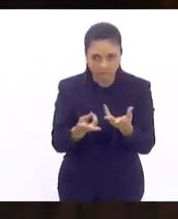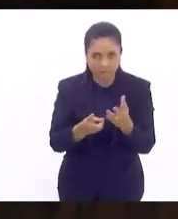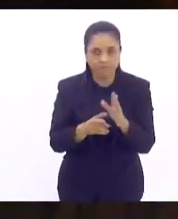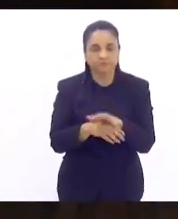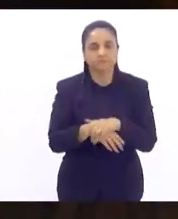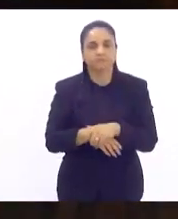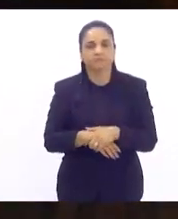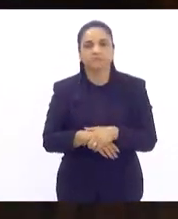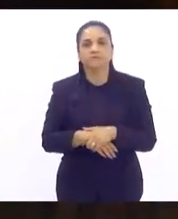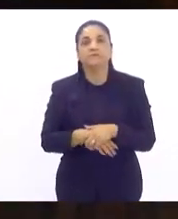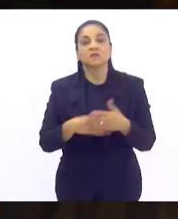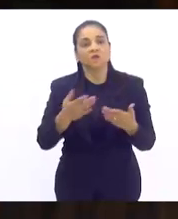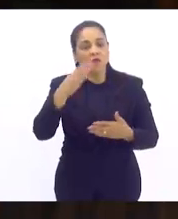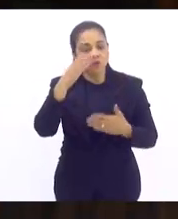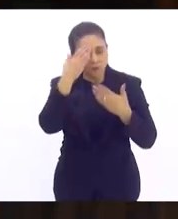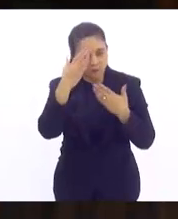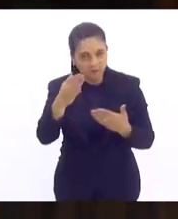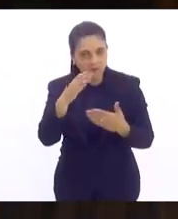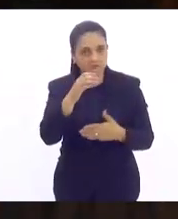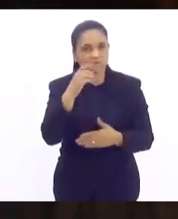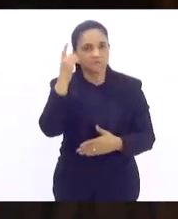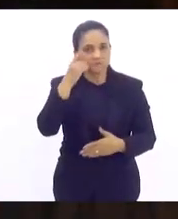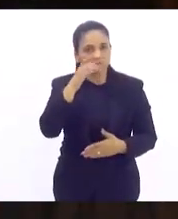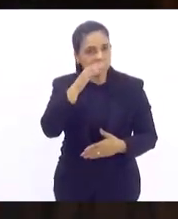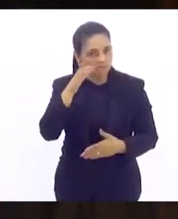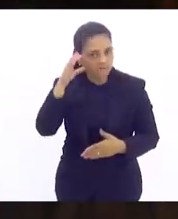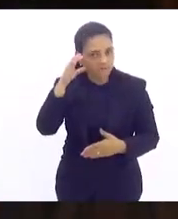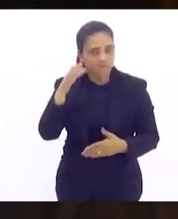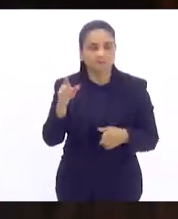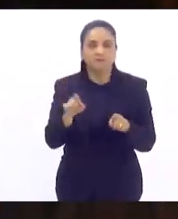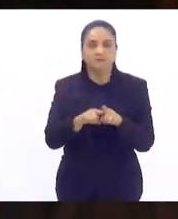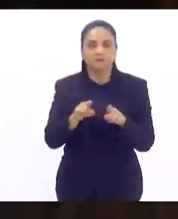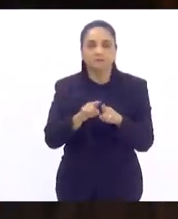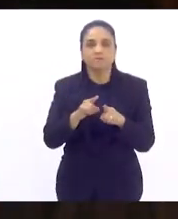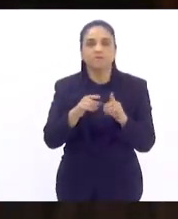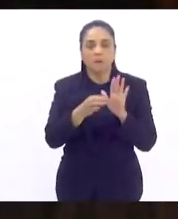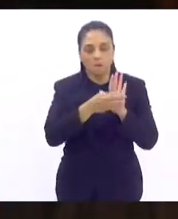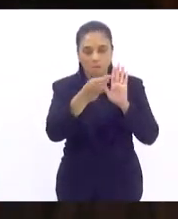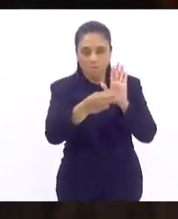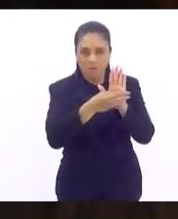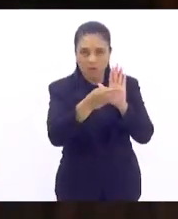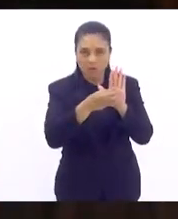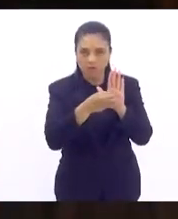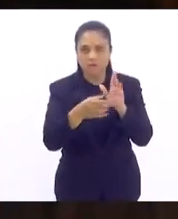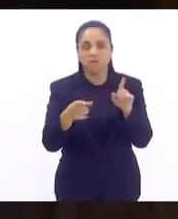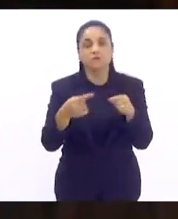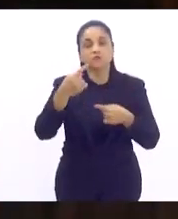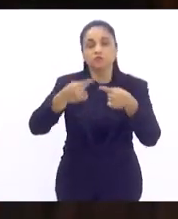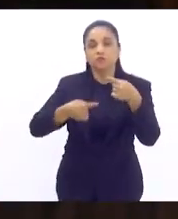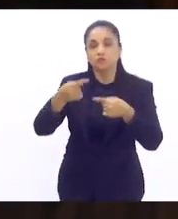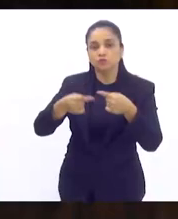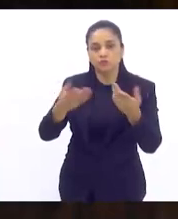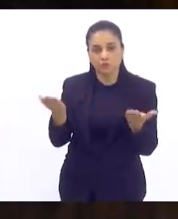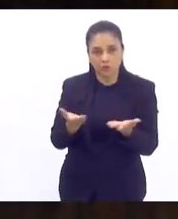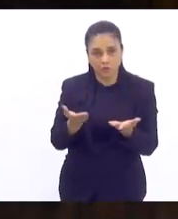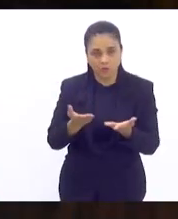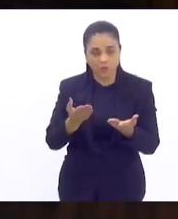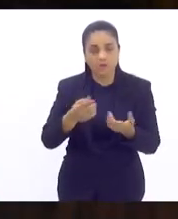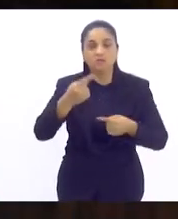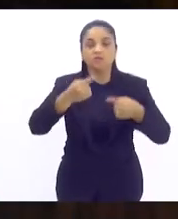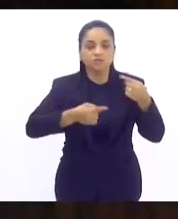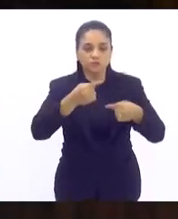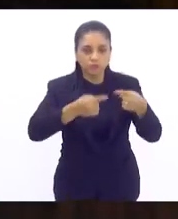Obrigada, deputada Célia. Com os pareceres emitidos em discussão. Para discutir, presidente. Para discutir,